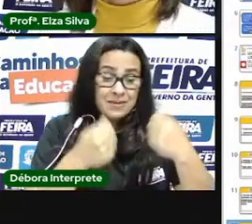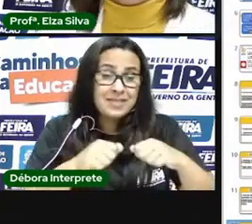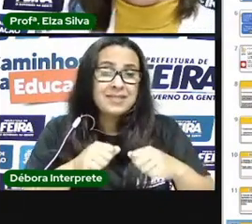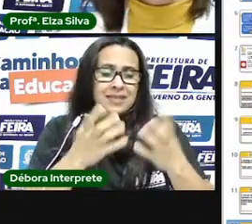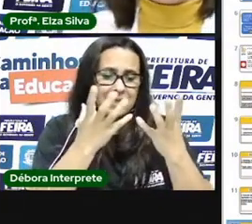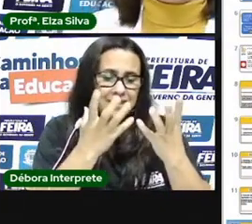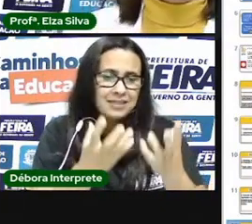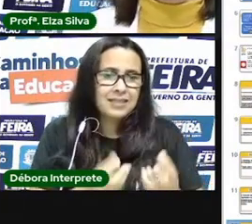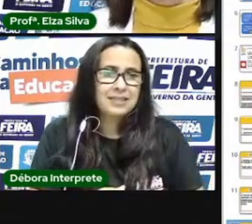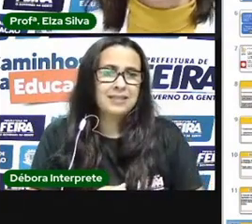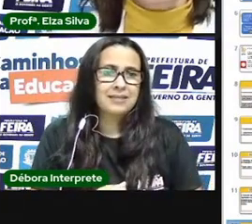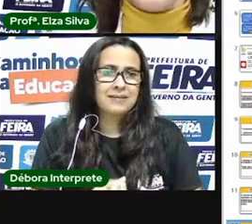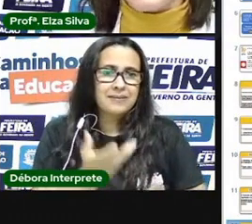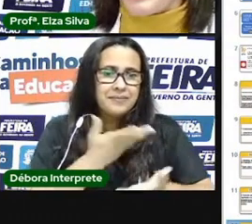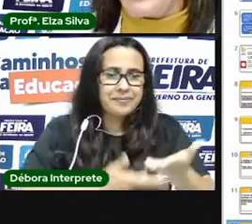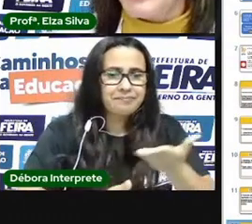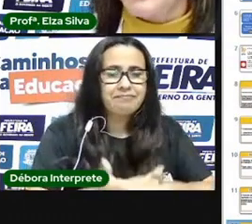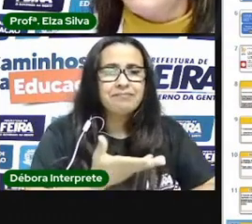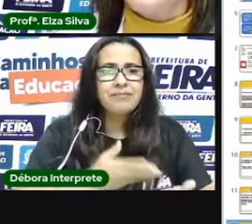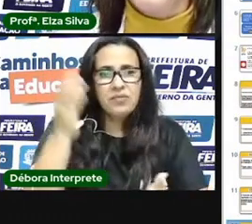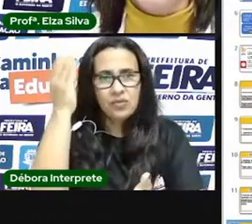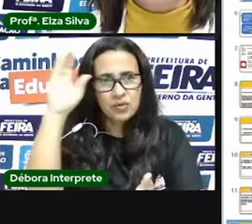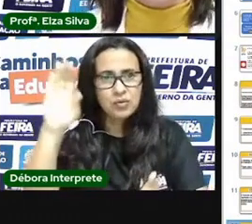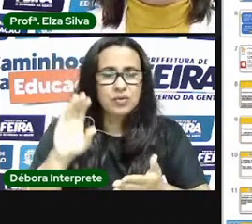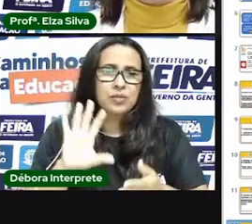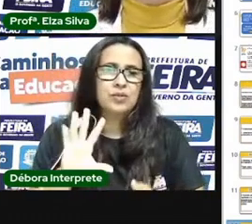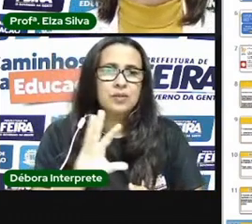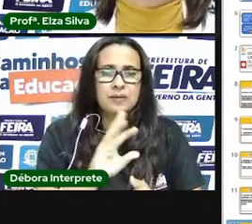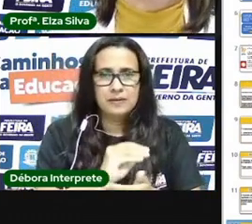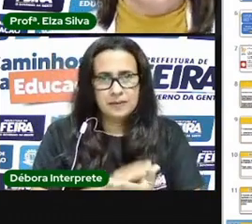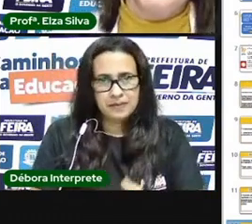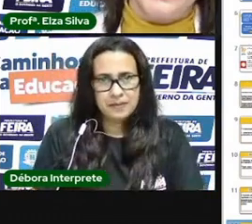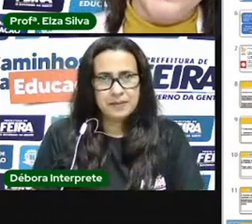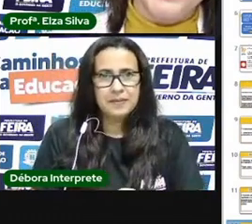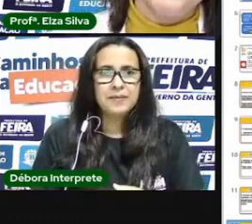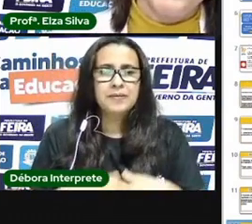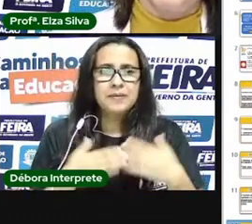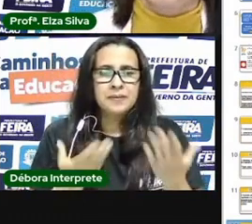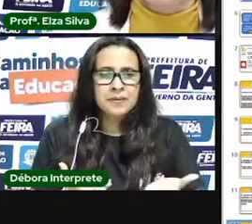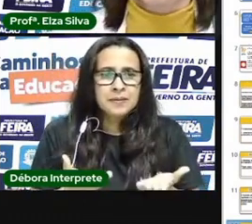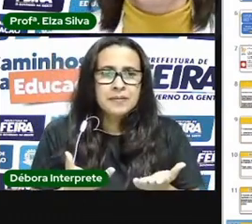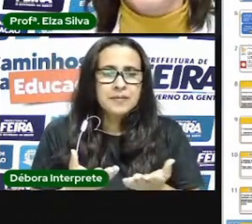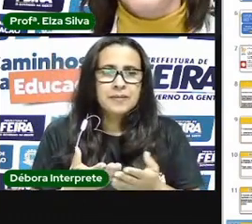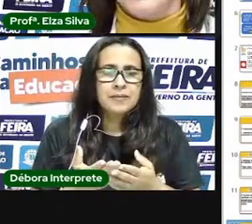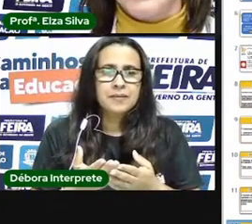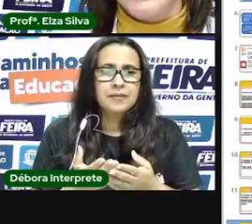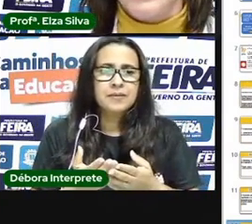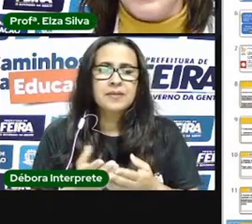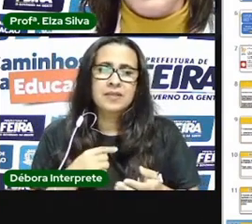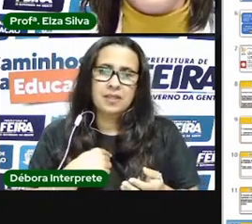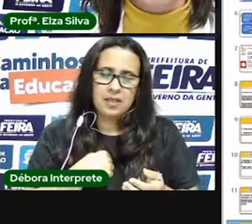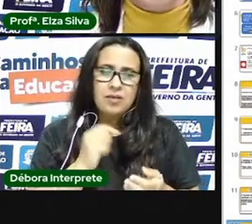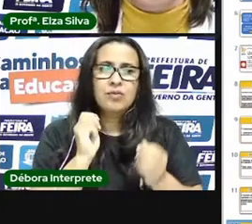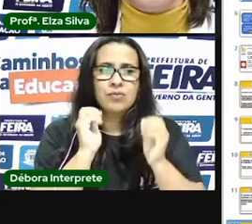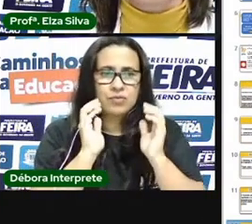então meus caros alunos a arte está para representar a realidade como eu já disse a vocês antes